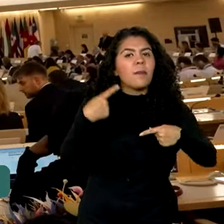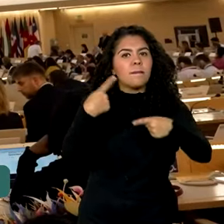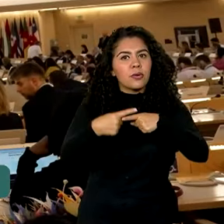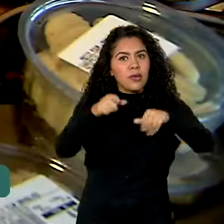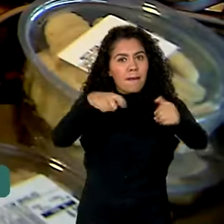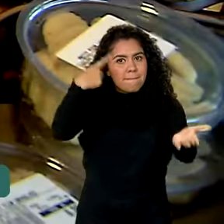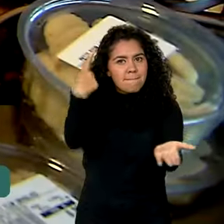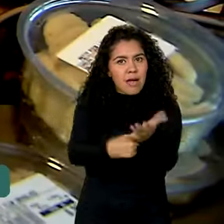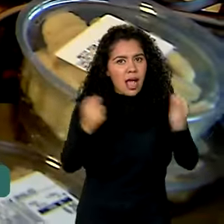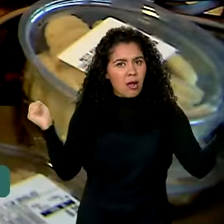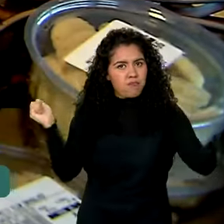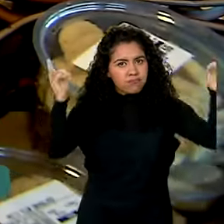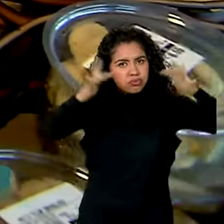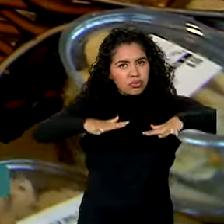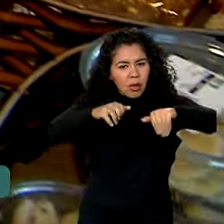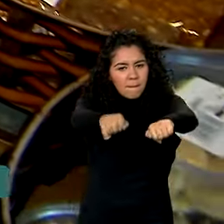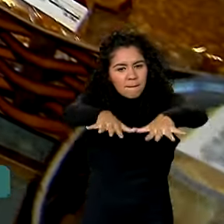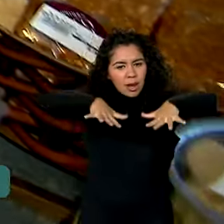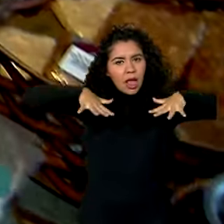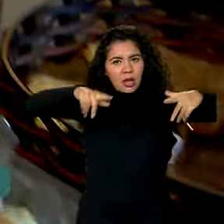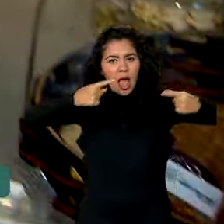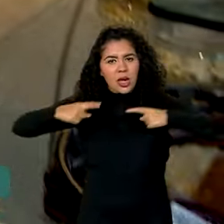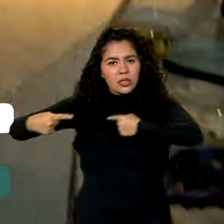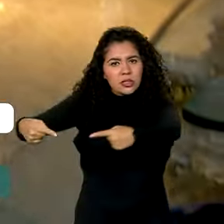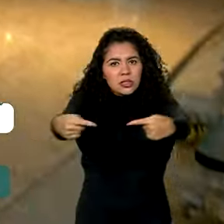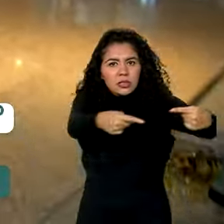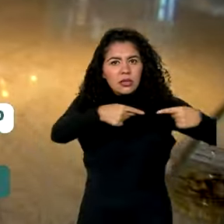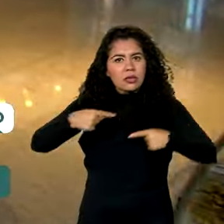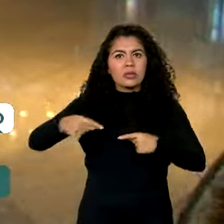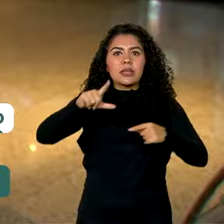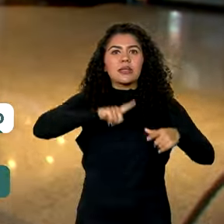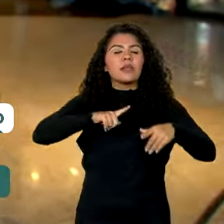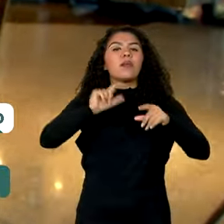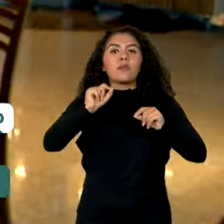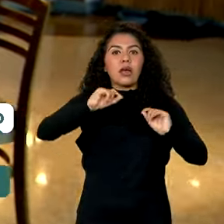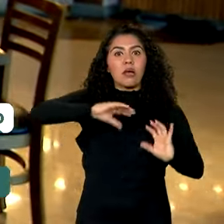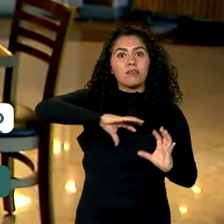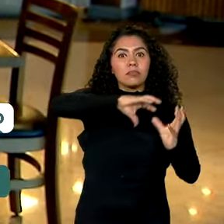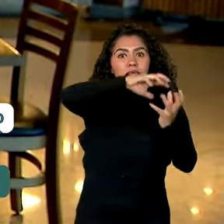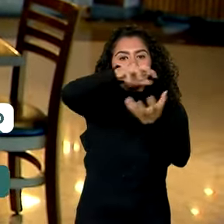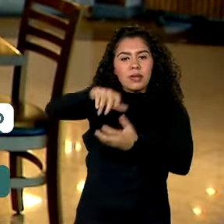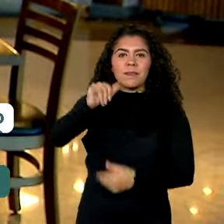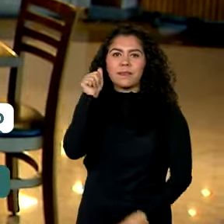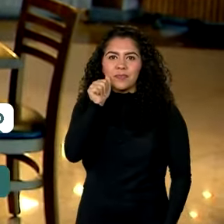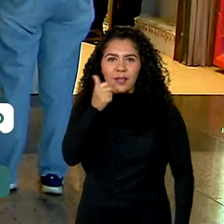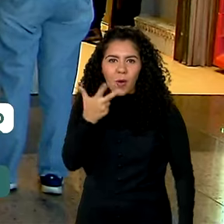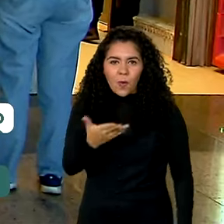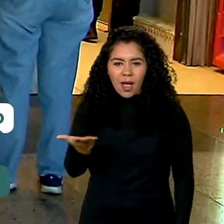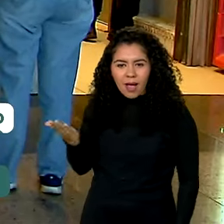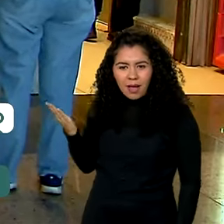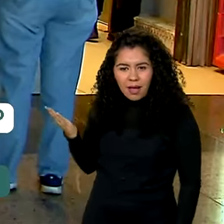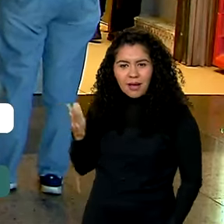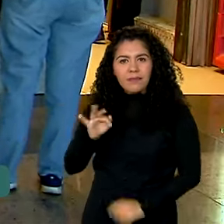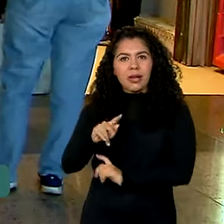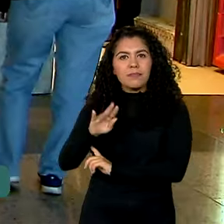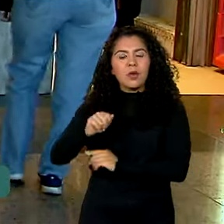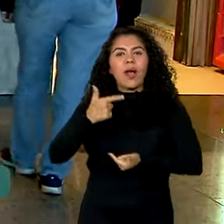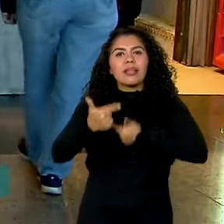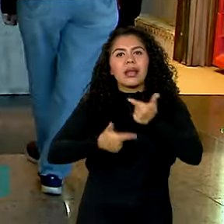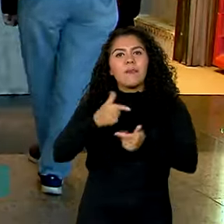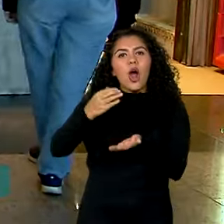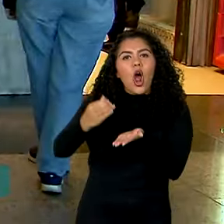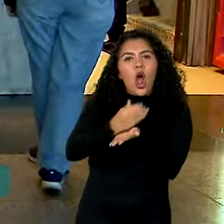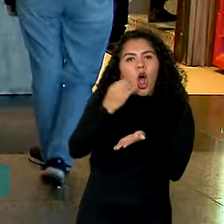plenárias que afetam trabalhadores no mundo todo. Gente como a Fabiola, que trabalha como copeira neste